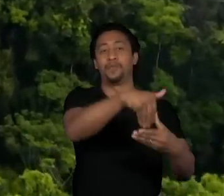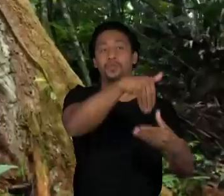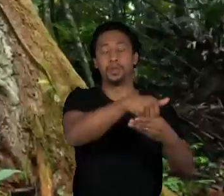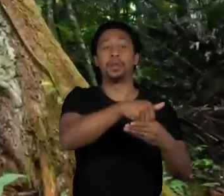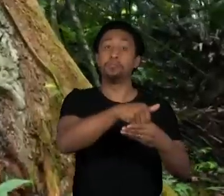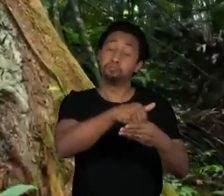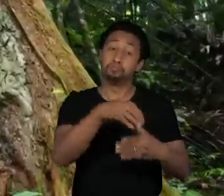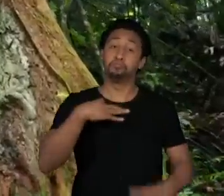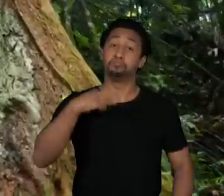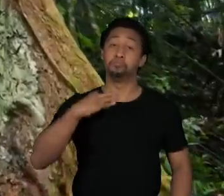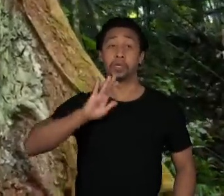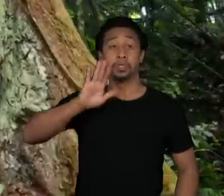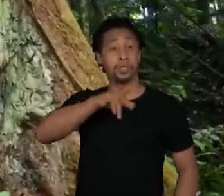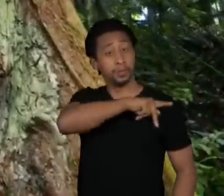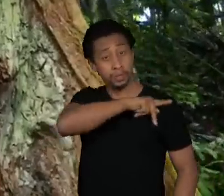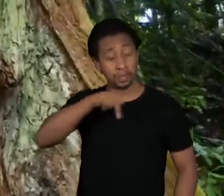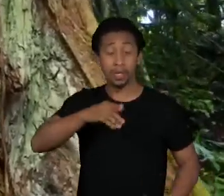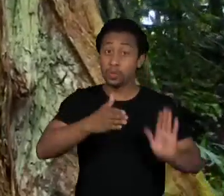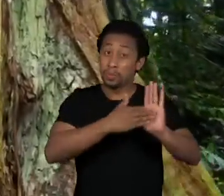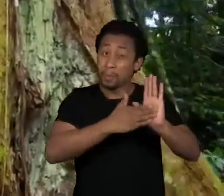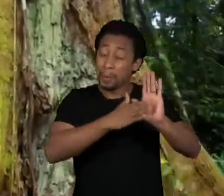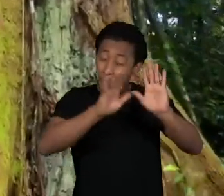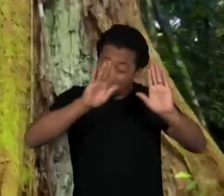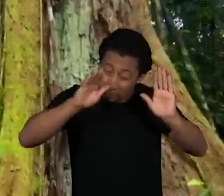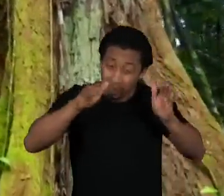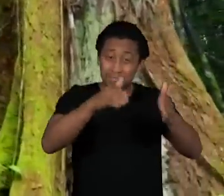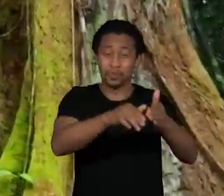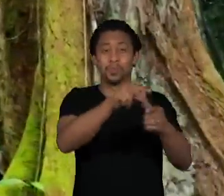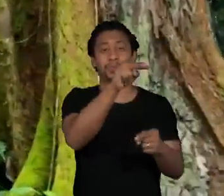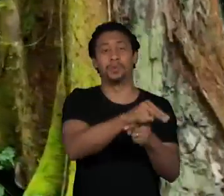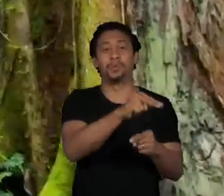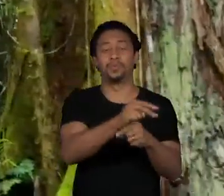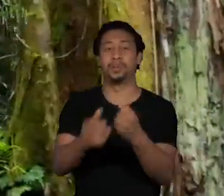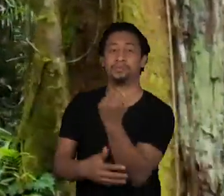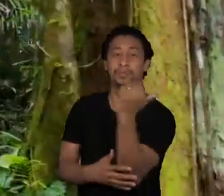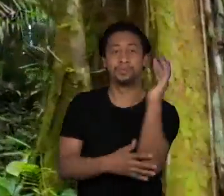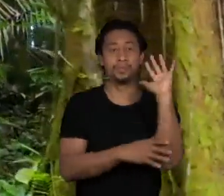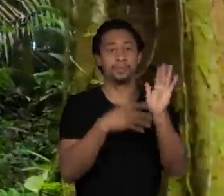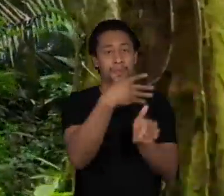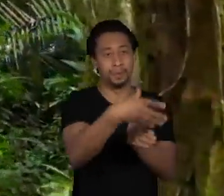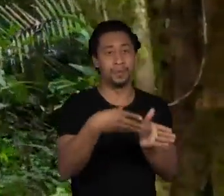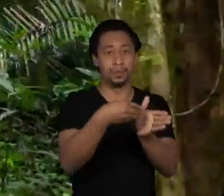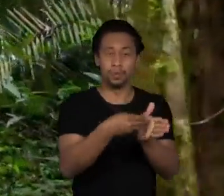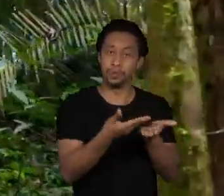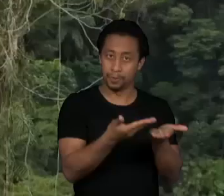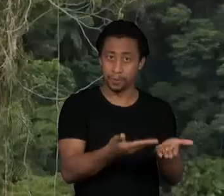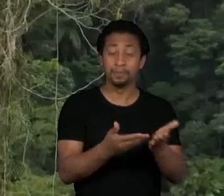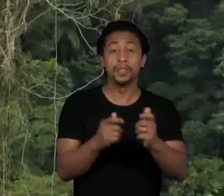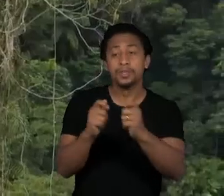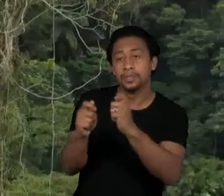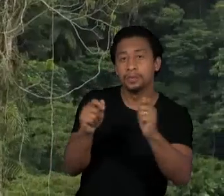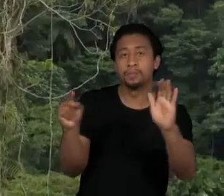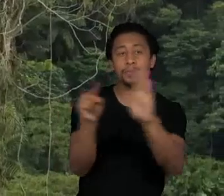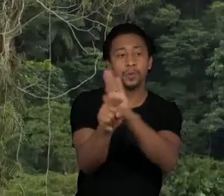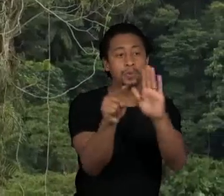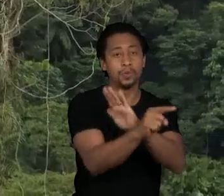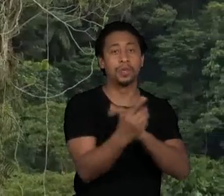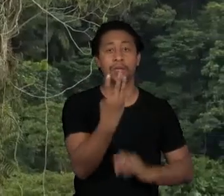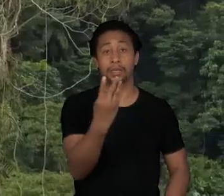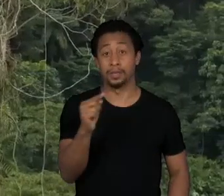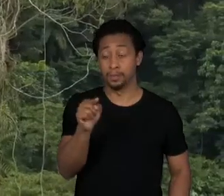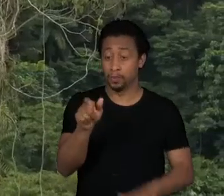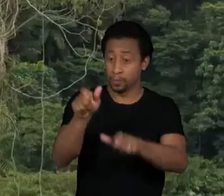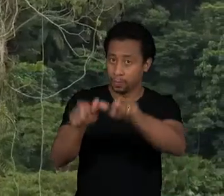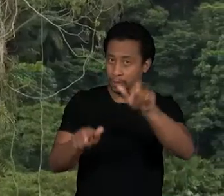apresentasse um plano específico de preservação da Amazônia. Foram entrevistadas 3 mil pessoas